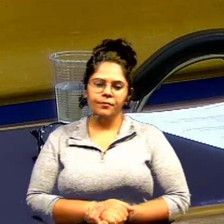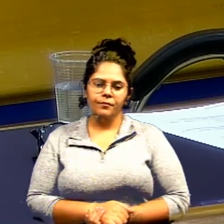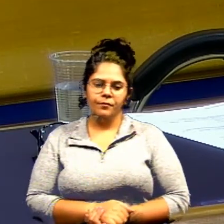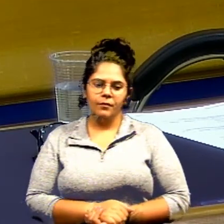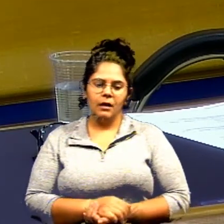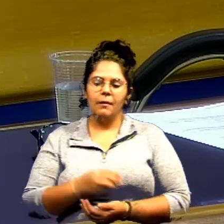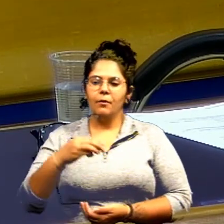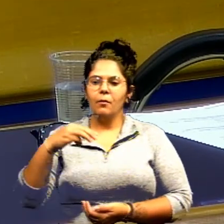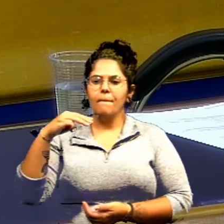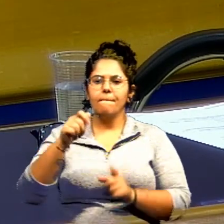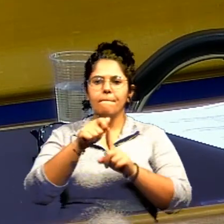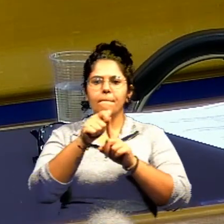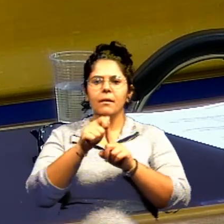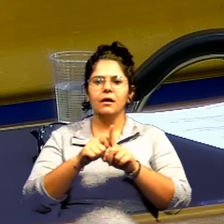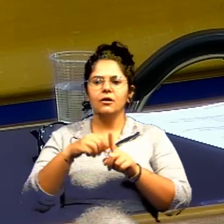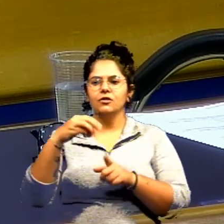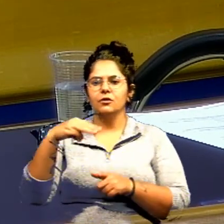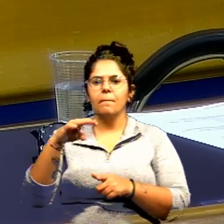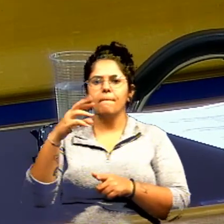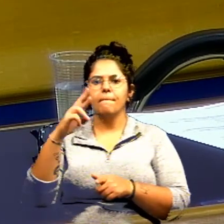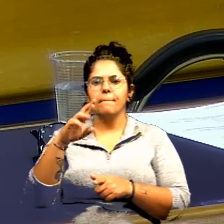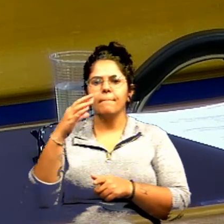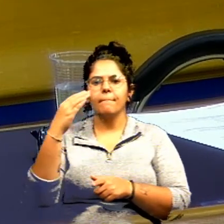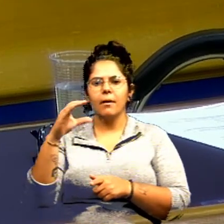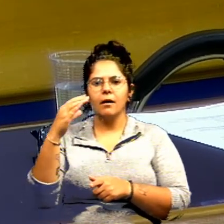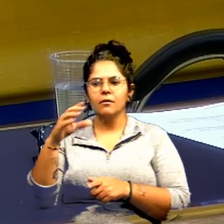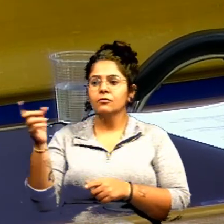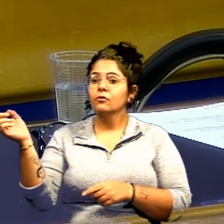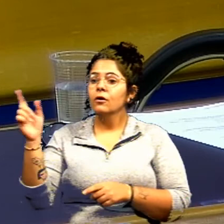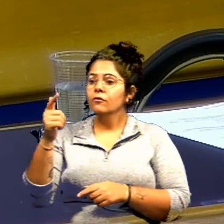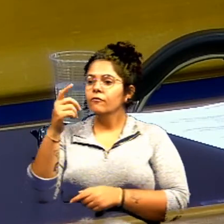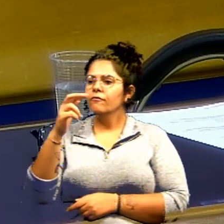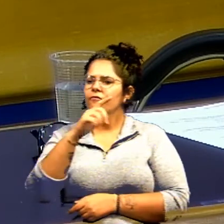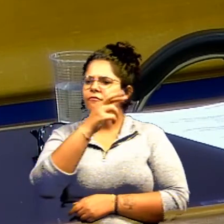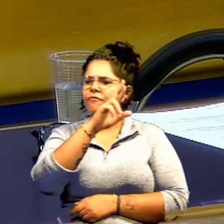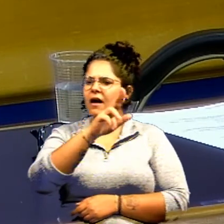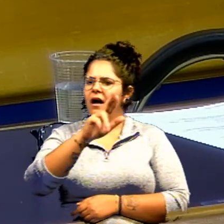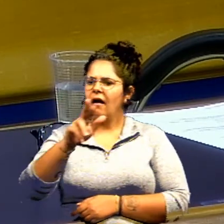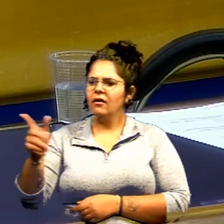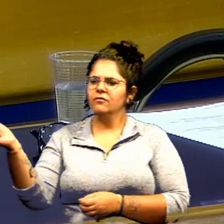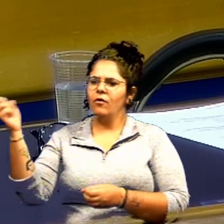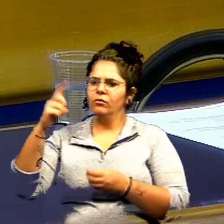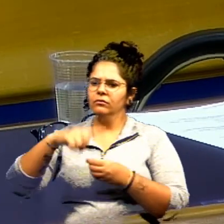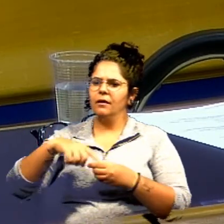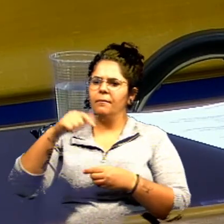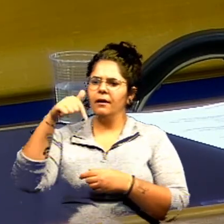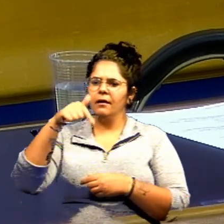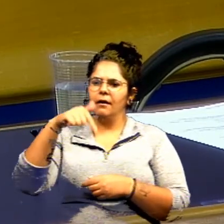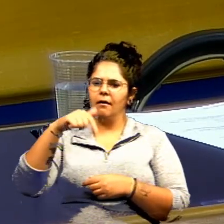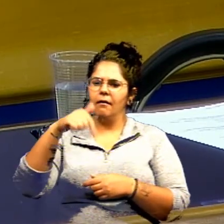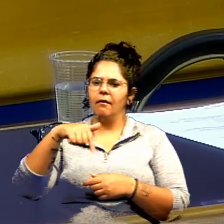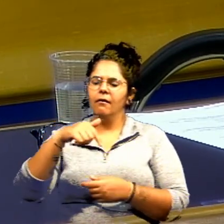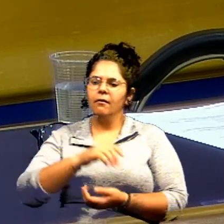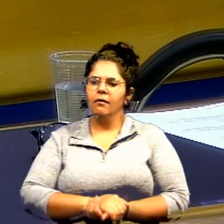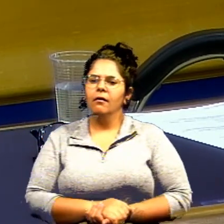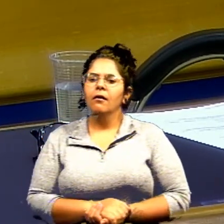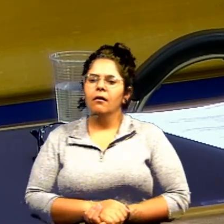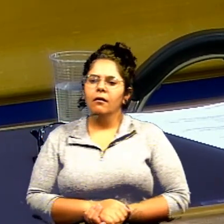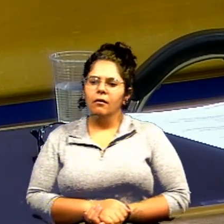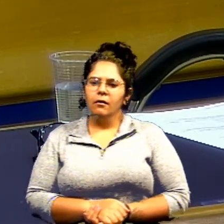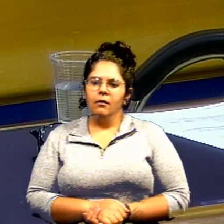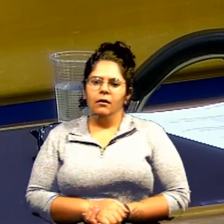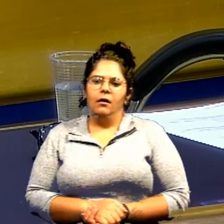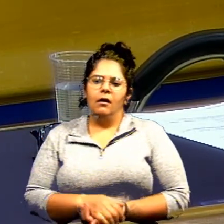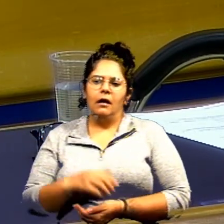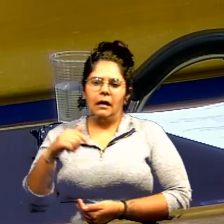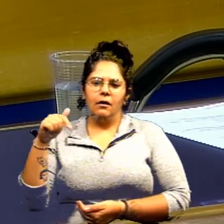lá para março quando vários aqui retornarem para essa casa eu fico imaginando que essa casa vai ter saudade do Paulo